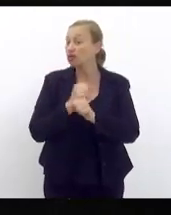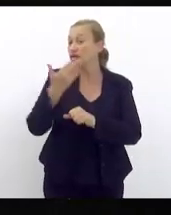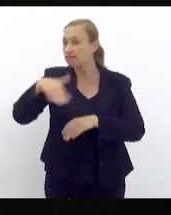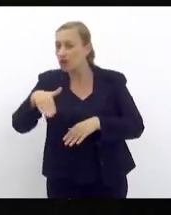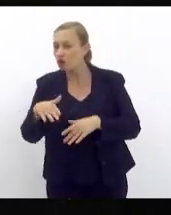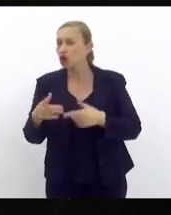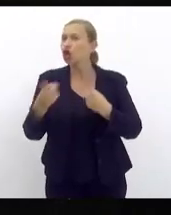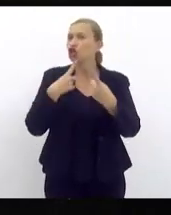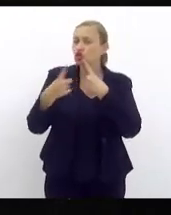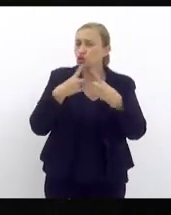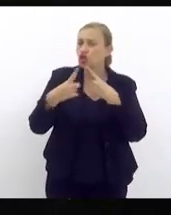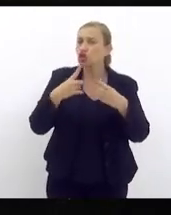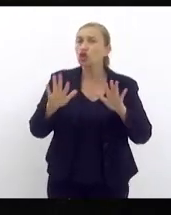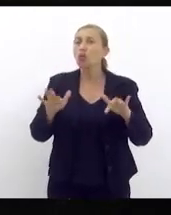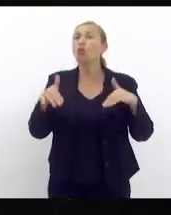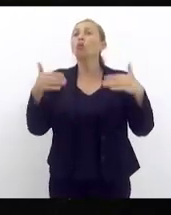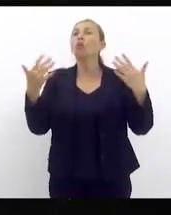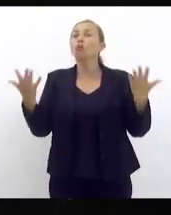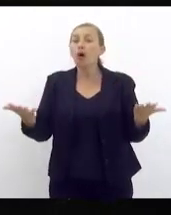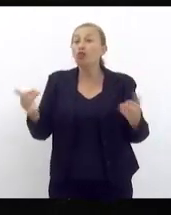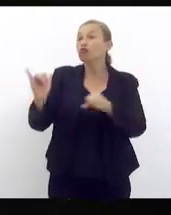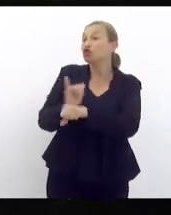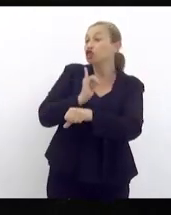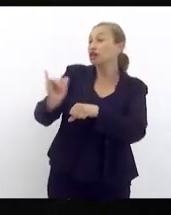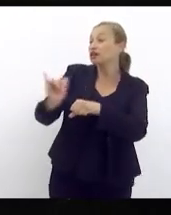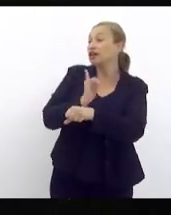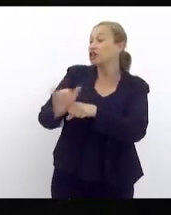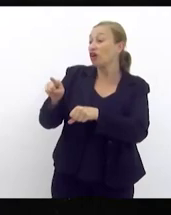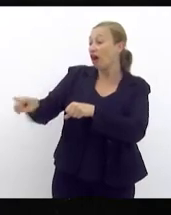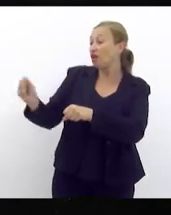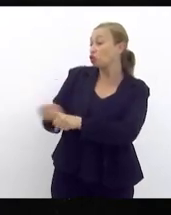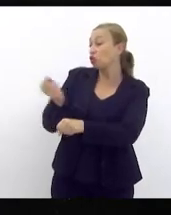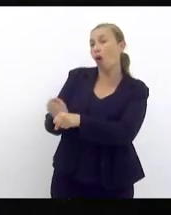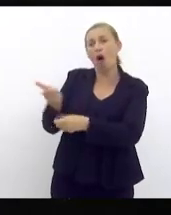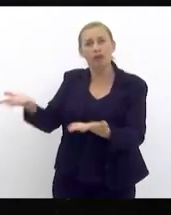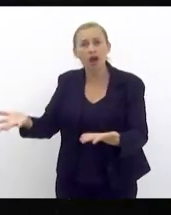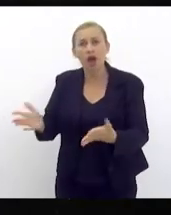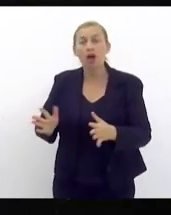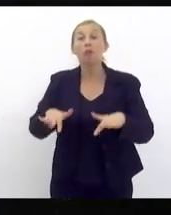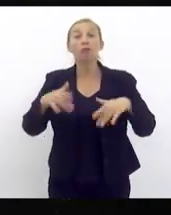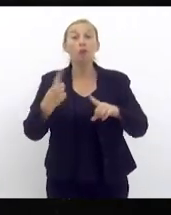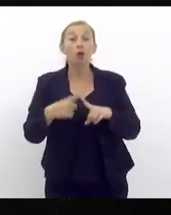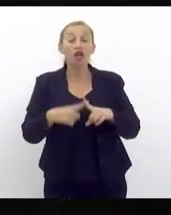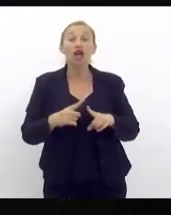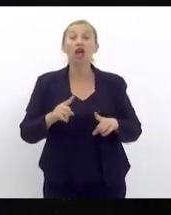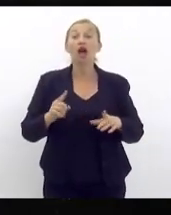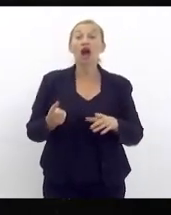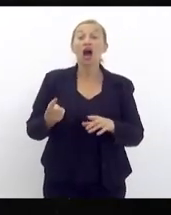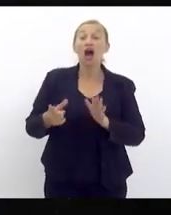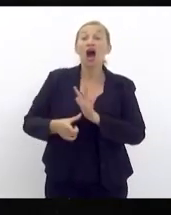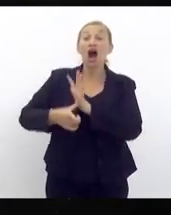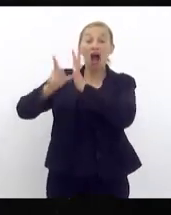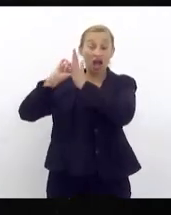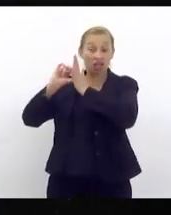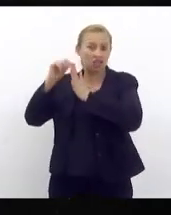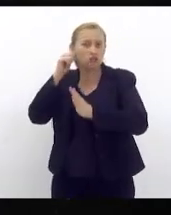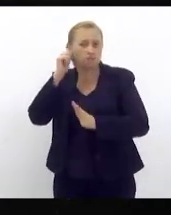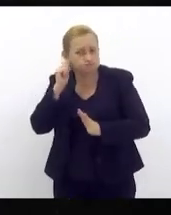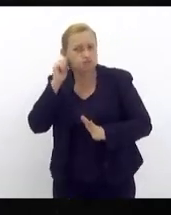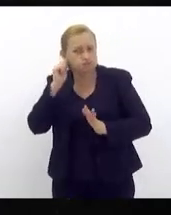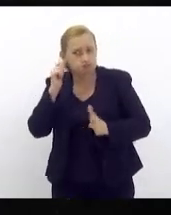temos que discutir qual é o cronograma de execução de obras porque quando era a CEDAI nós puxávamos a orelha da CEDAI